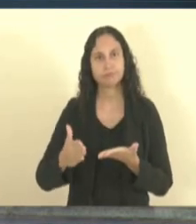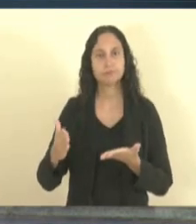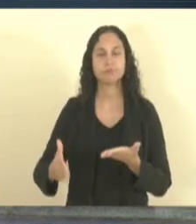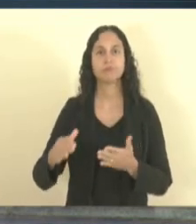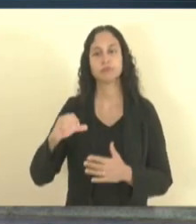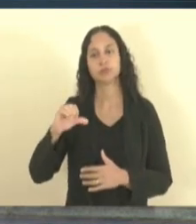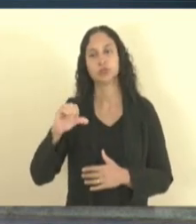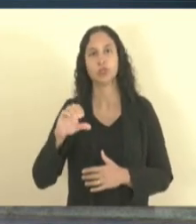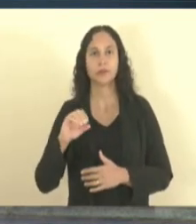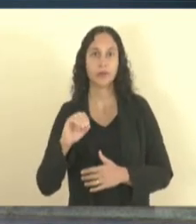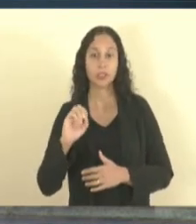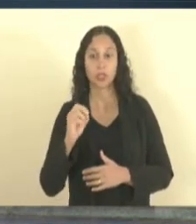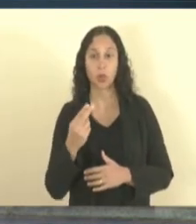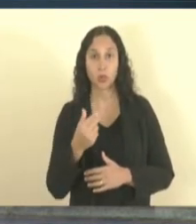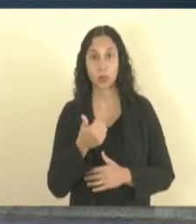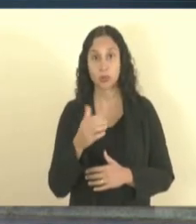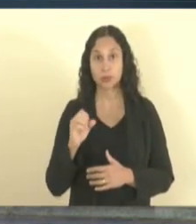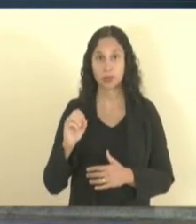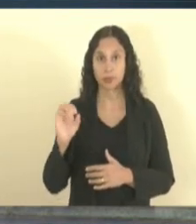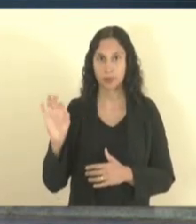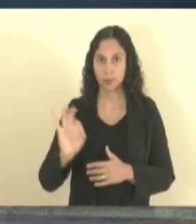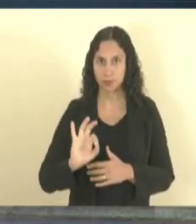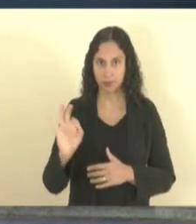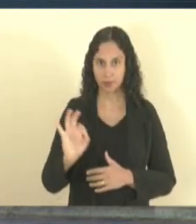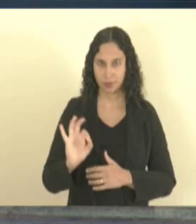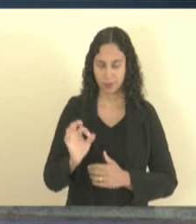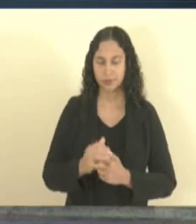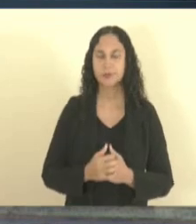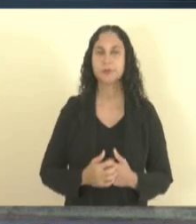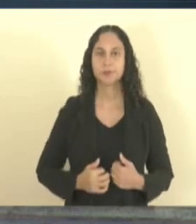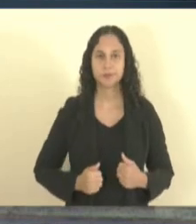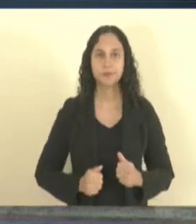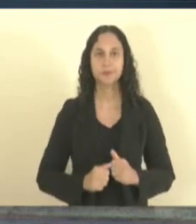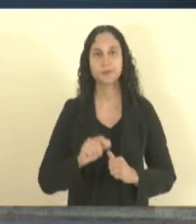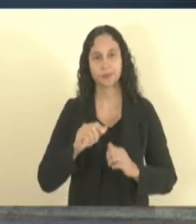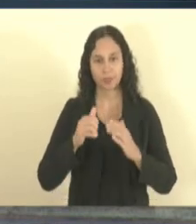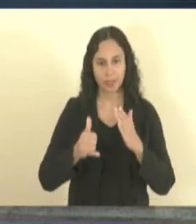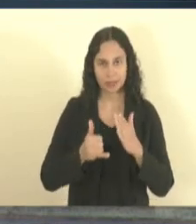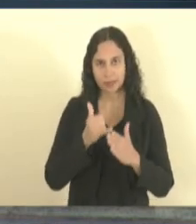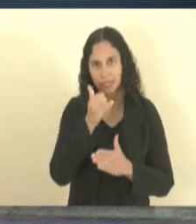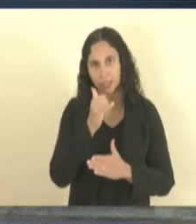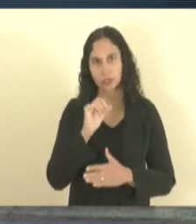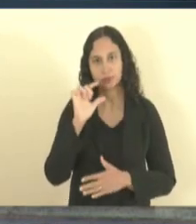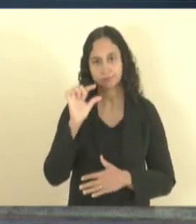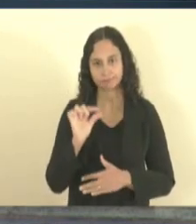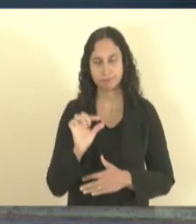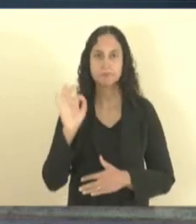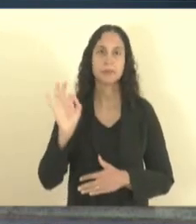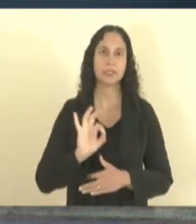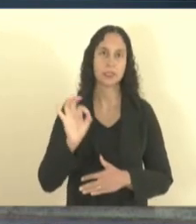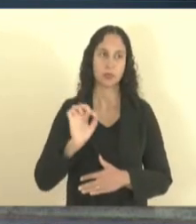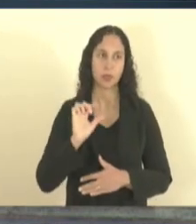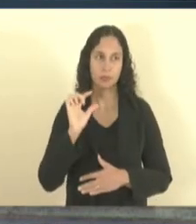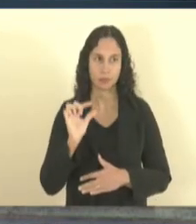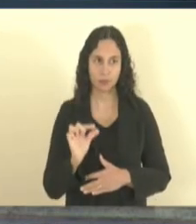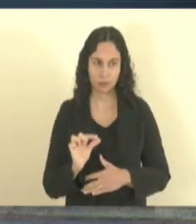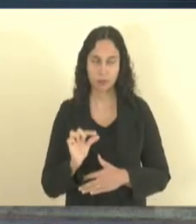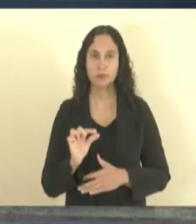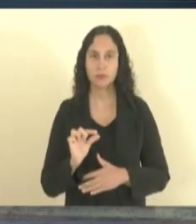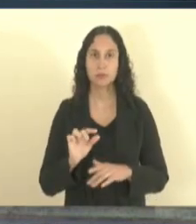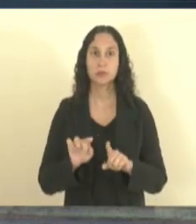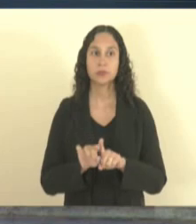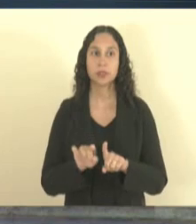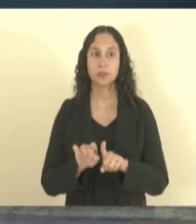90% a 100% e as taxas são menores, além de nós termos um